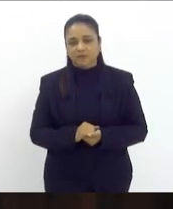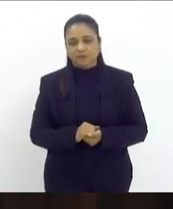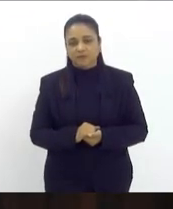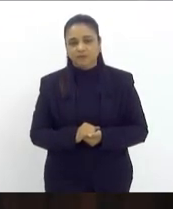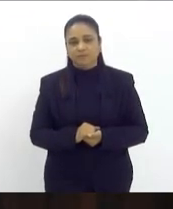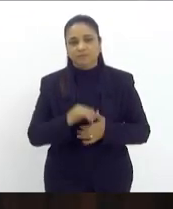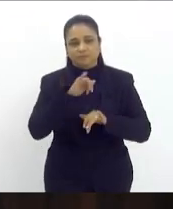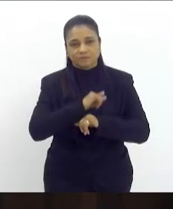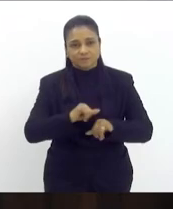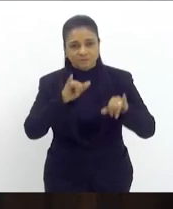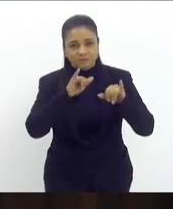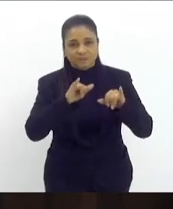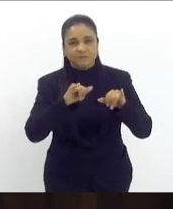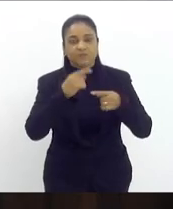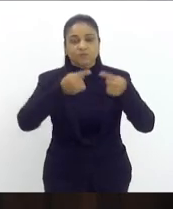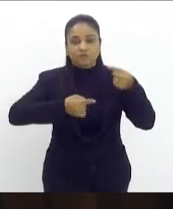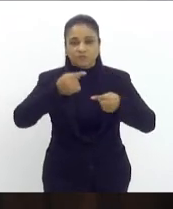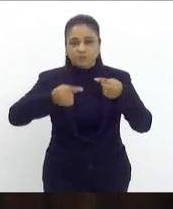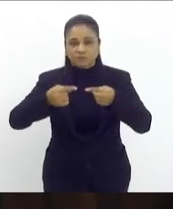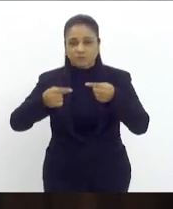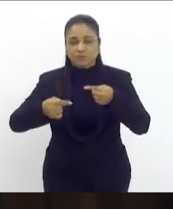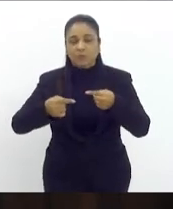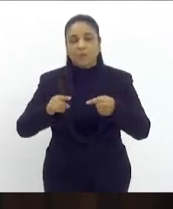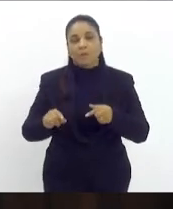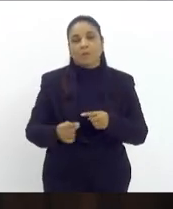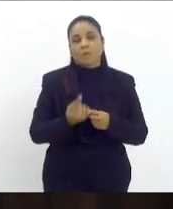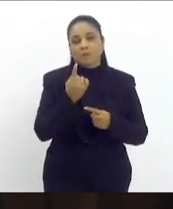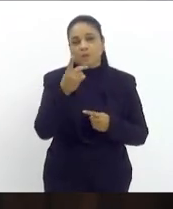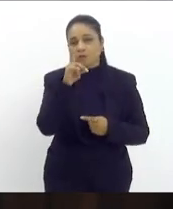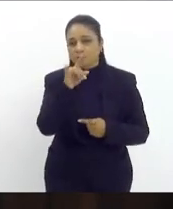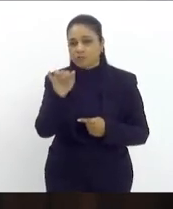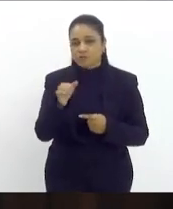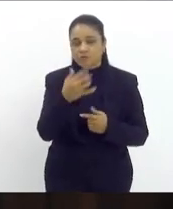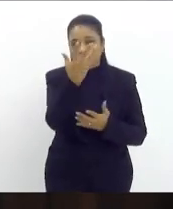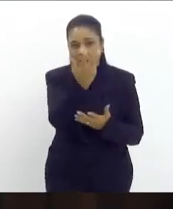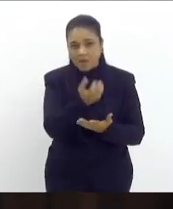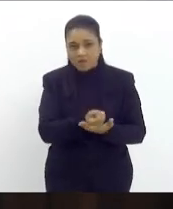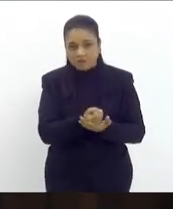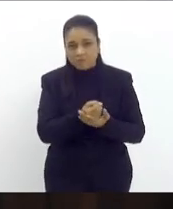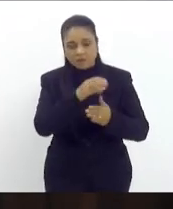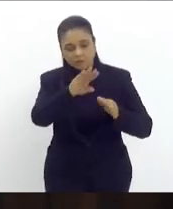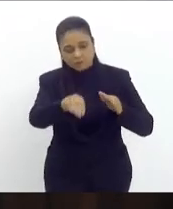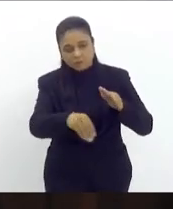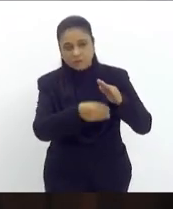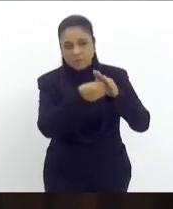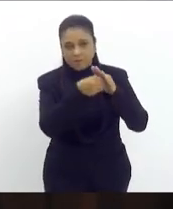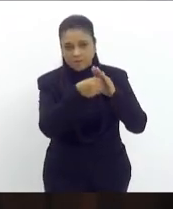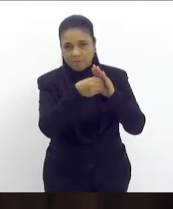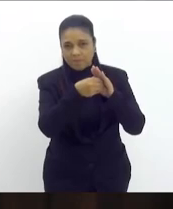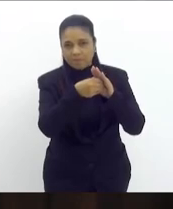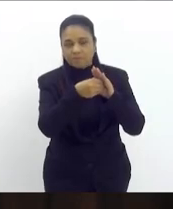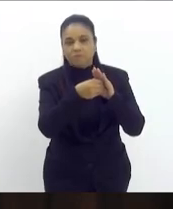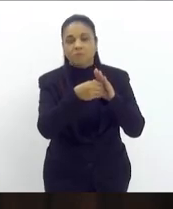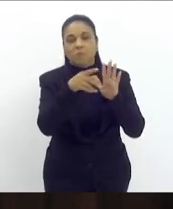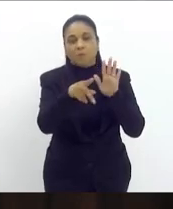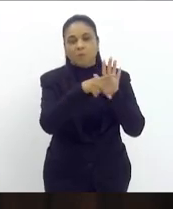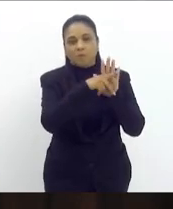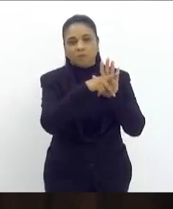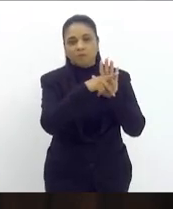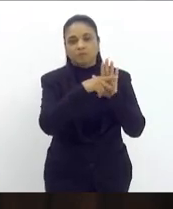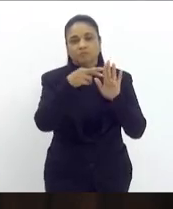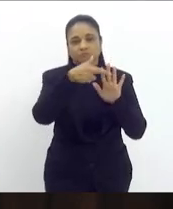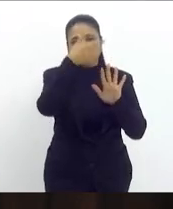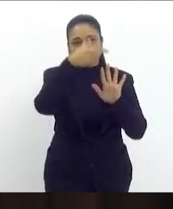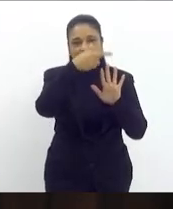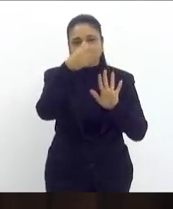Anuncio em discussão o primeiro dia para recebimento de emendas. Projeto de resolução